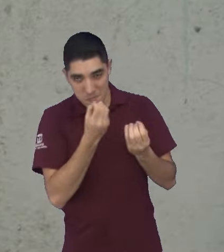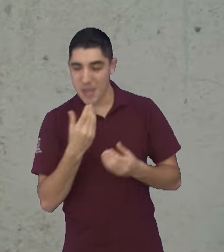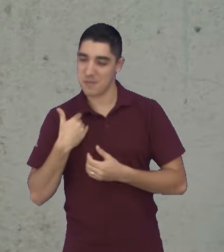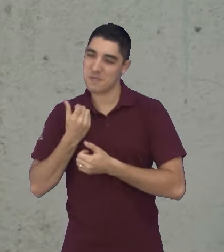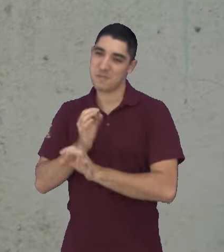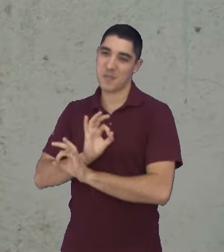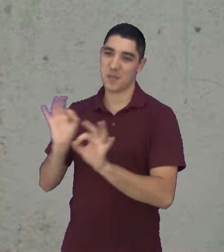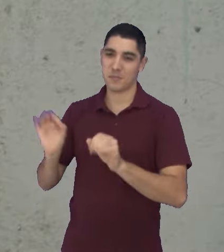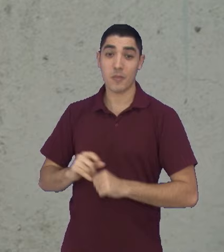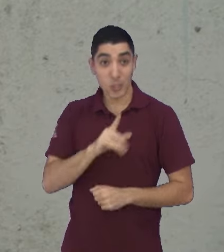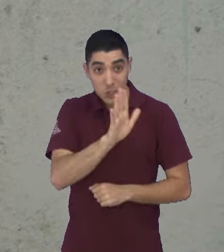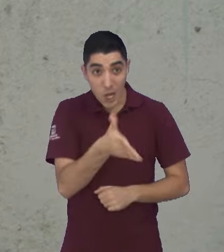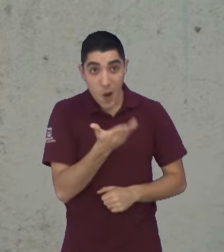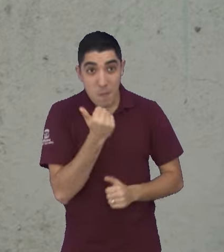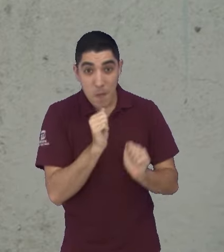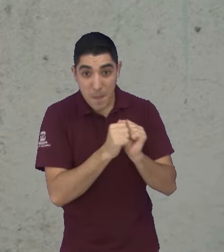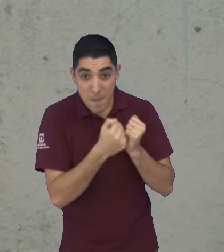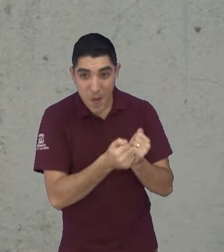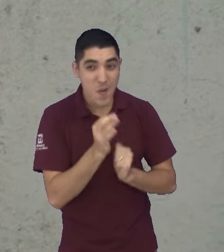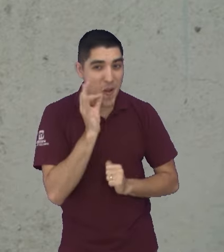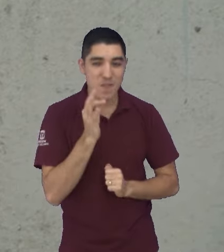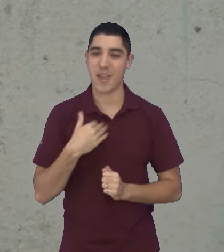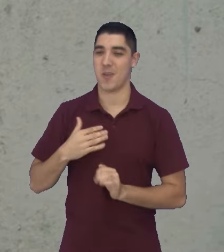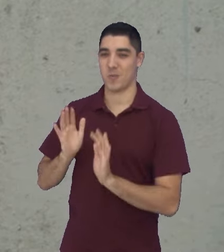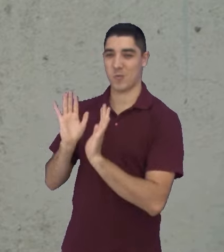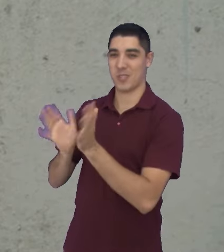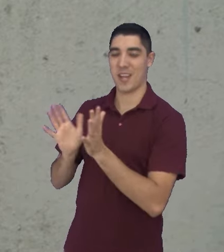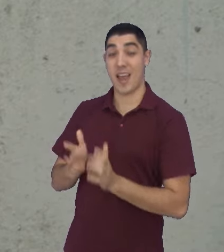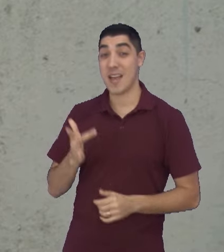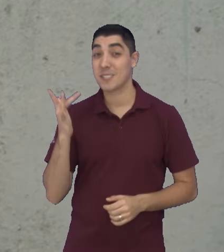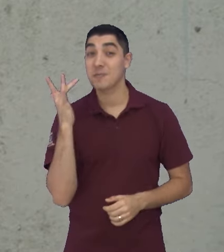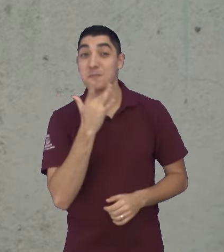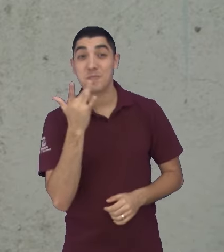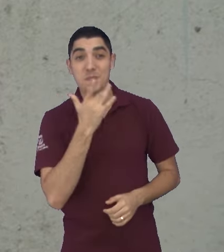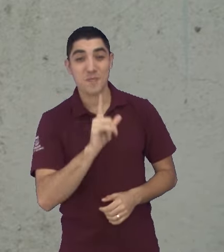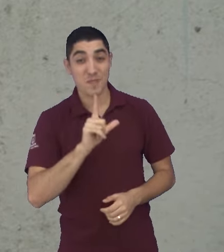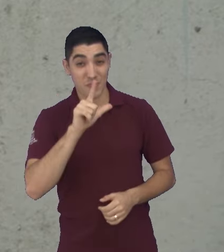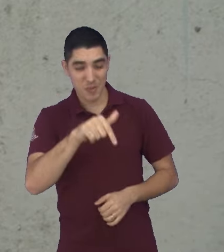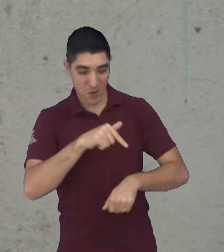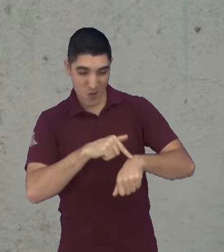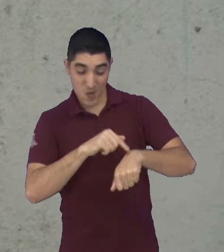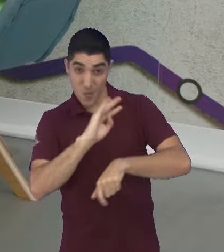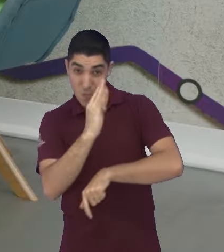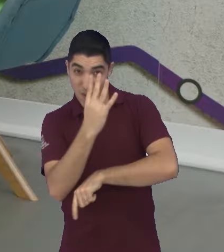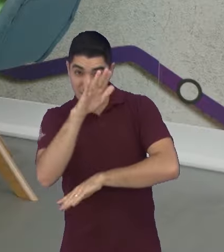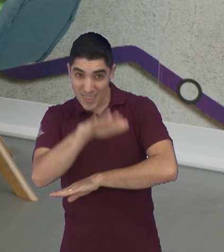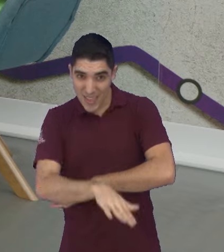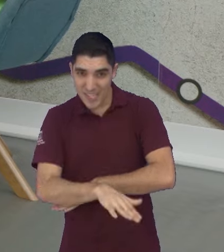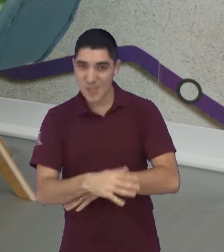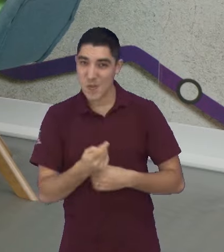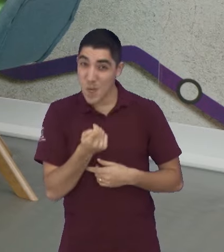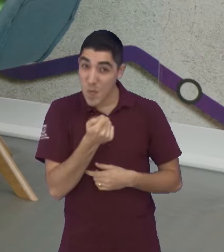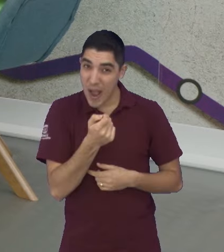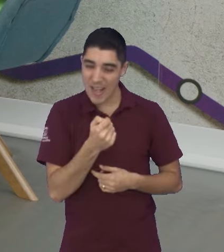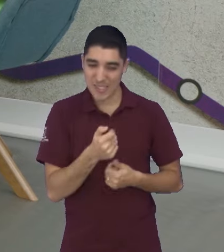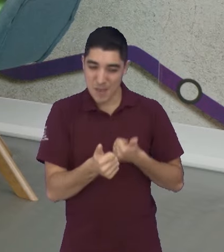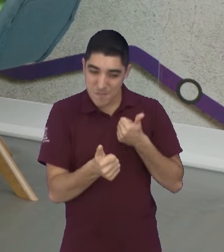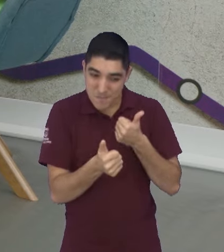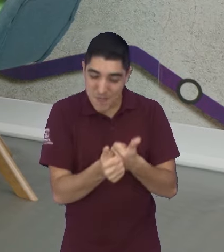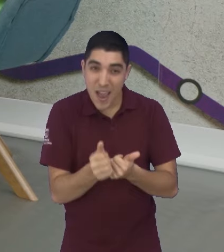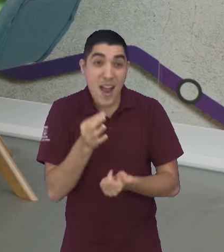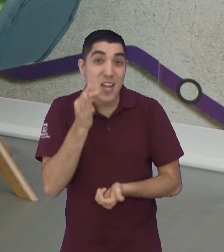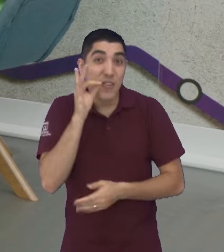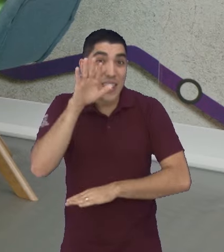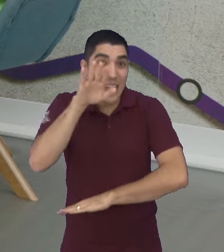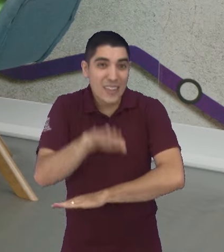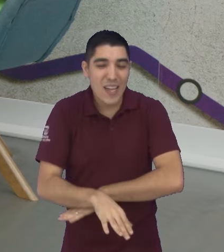Já comeu seu pão hoje, seu cafezinho? Ai, que delícia. Daqui a pouco, né, já vai, ó, 4 horas da tarde, a gente já vai caminhando para o outro café,